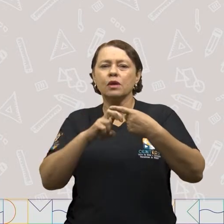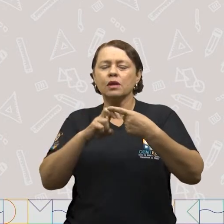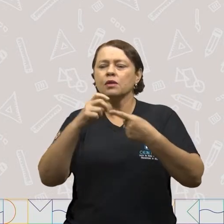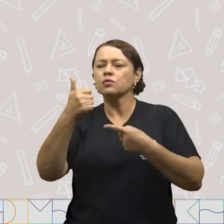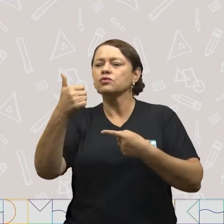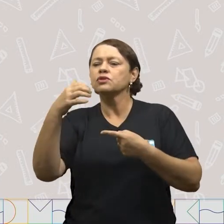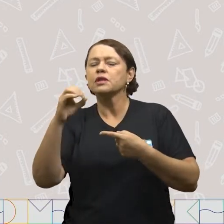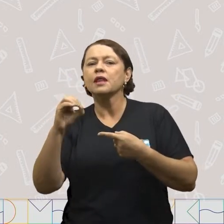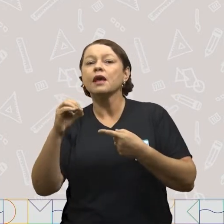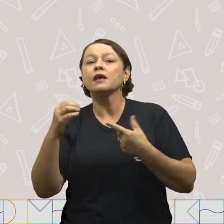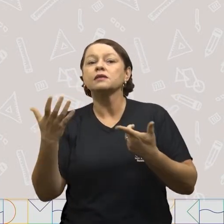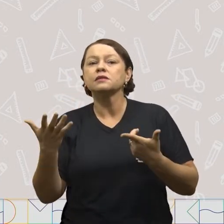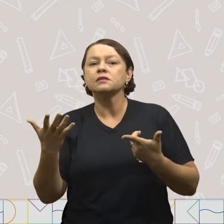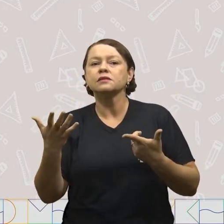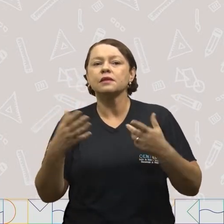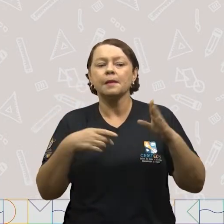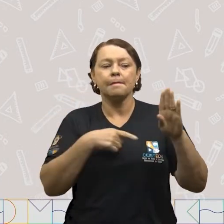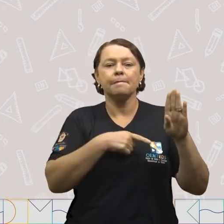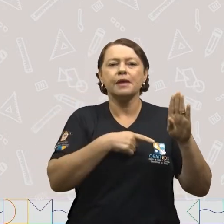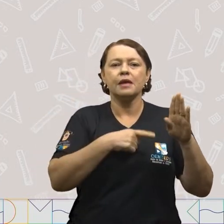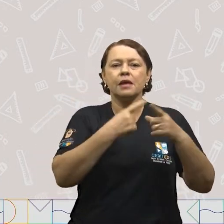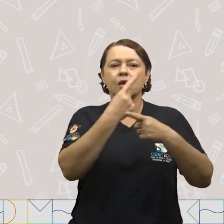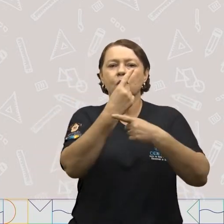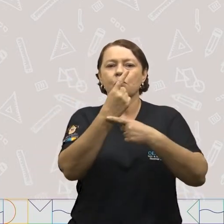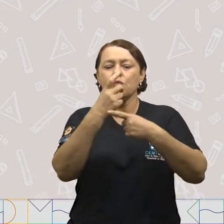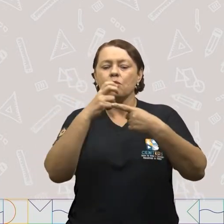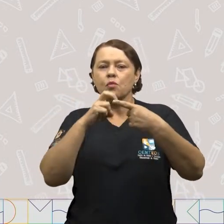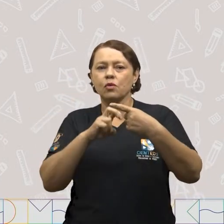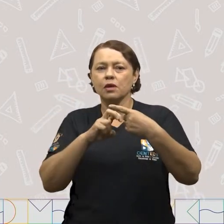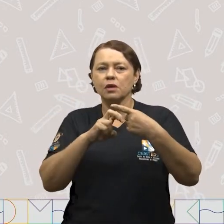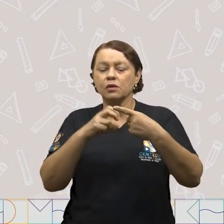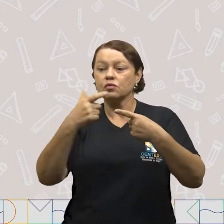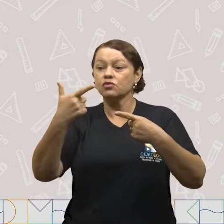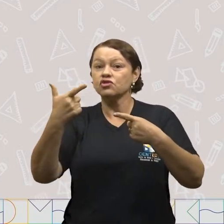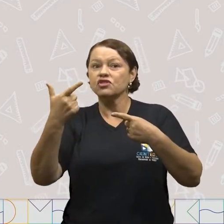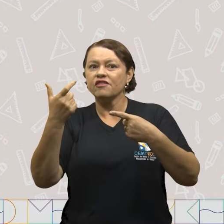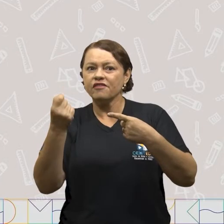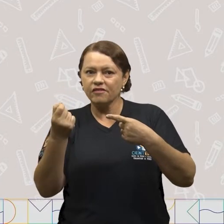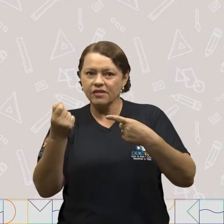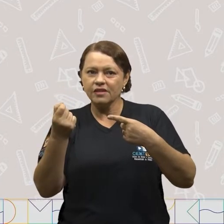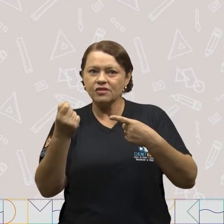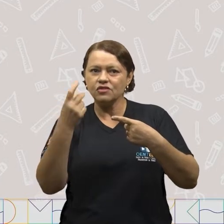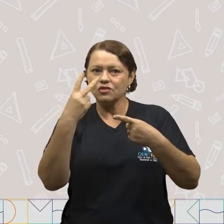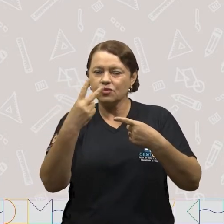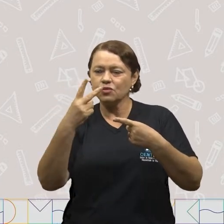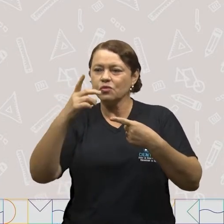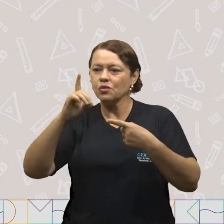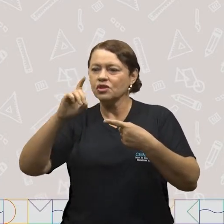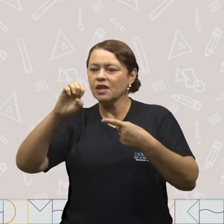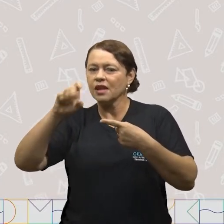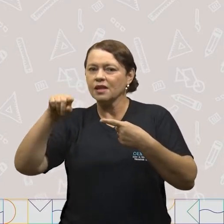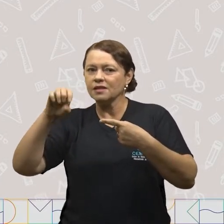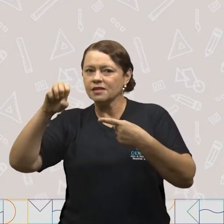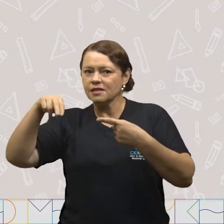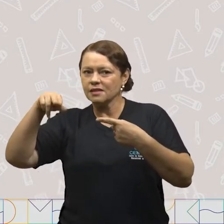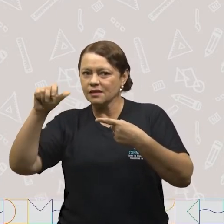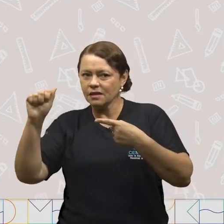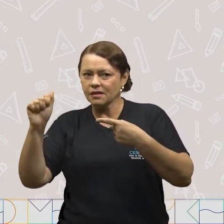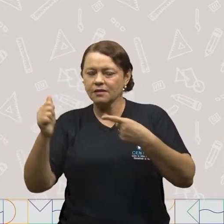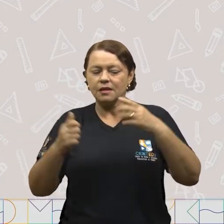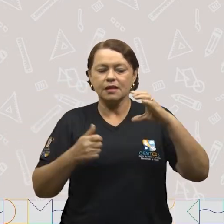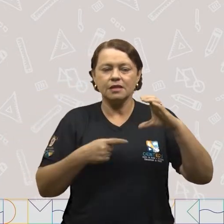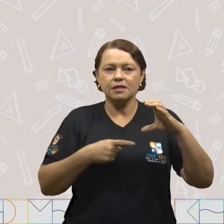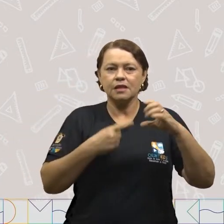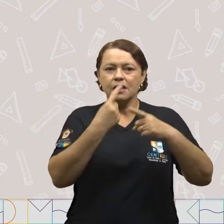dezena. Letra B, a quinta parte de duas dezenas. Letra C, a quinta parte